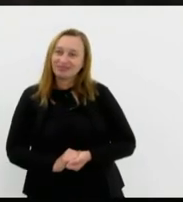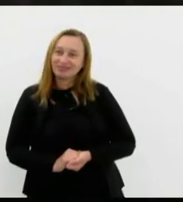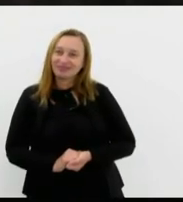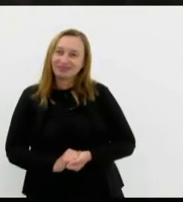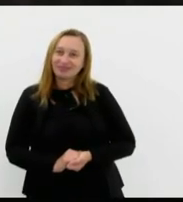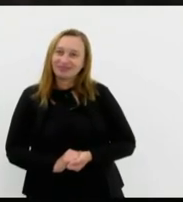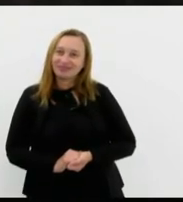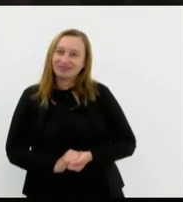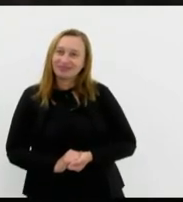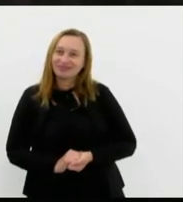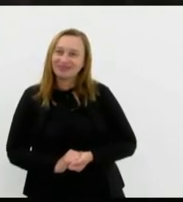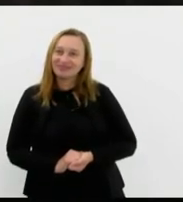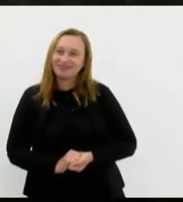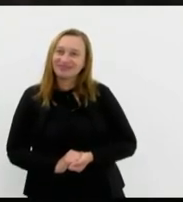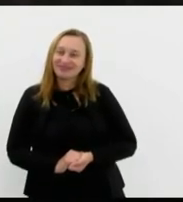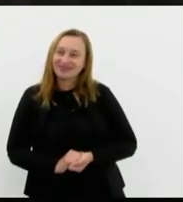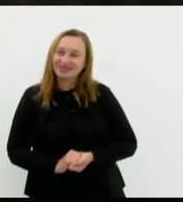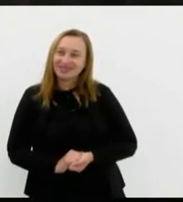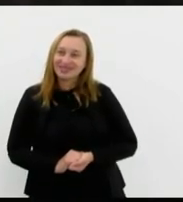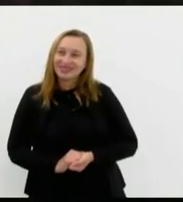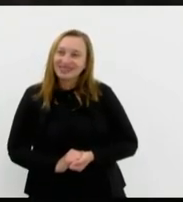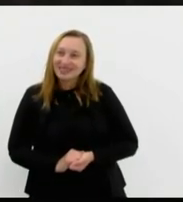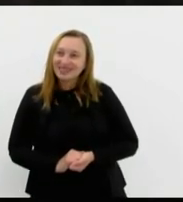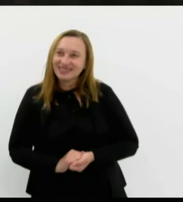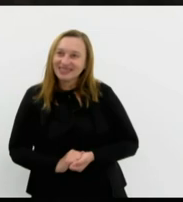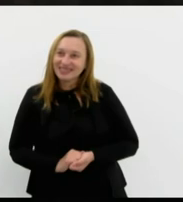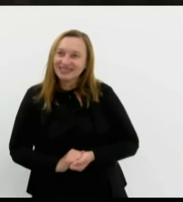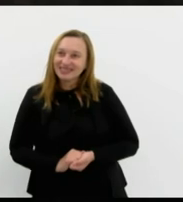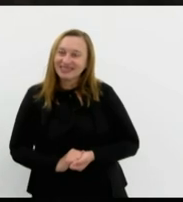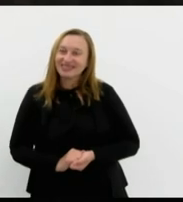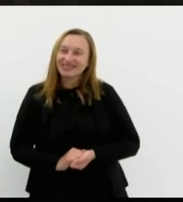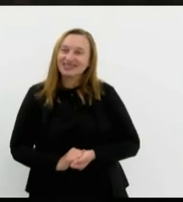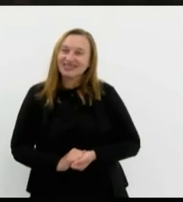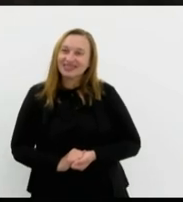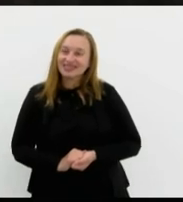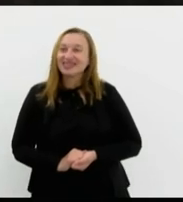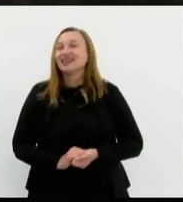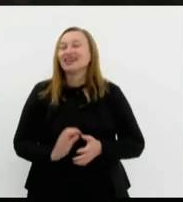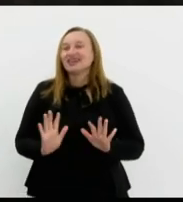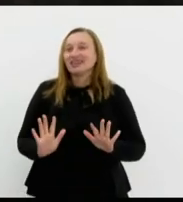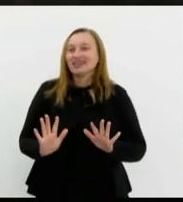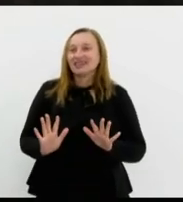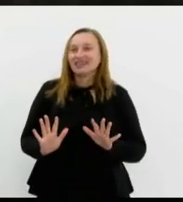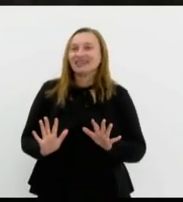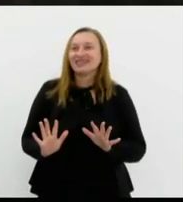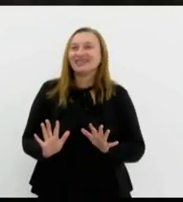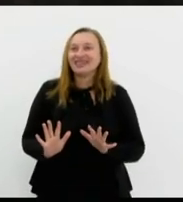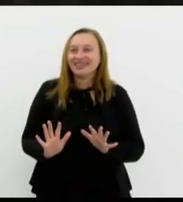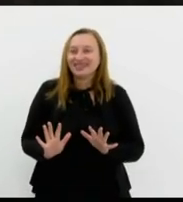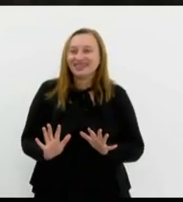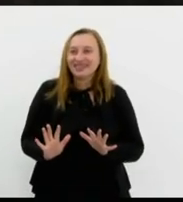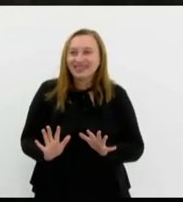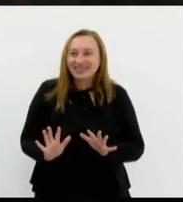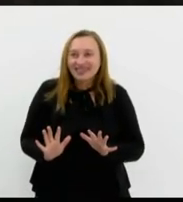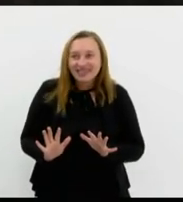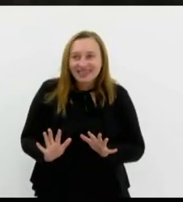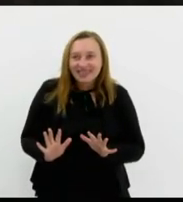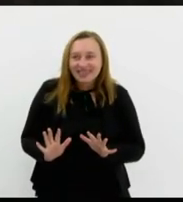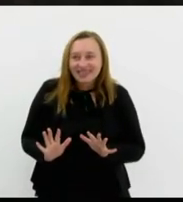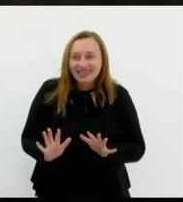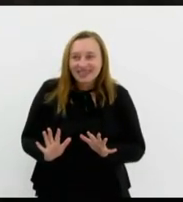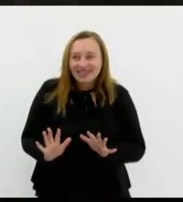interminável porque não vai terminar tão cedo aquela lua de mel é interminável ele